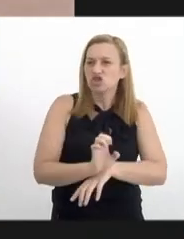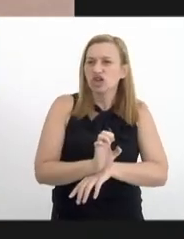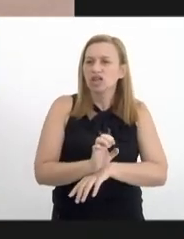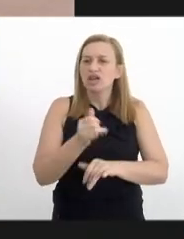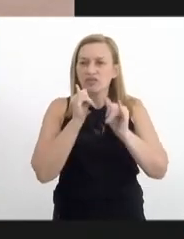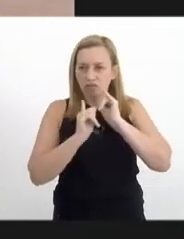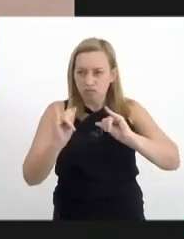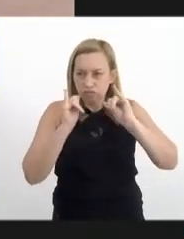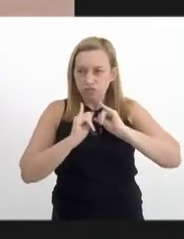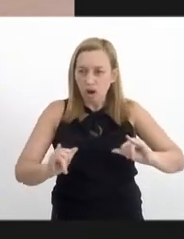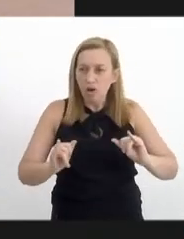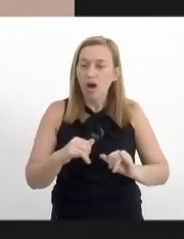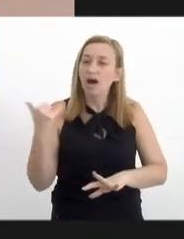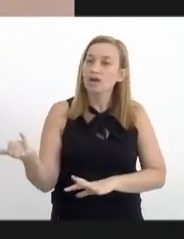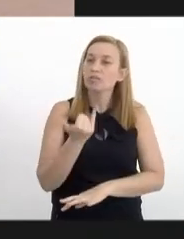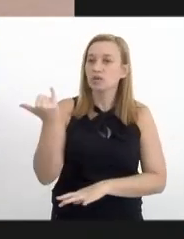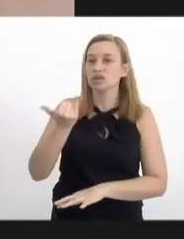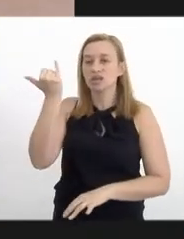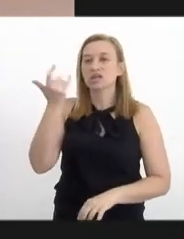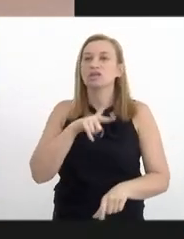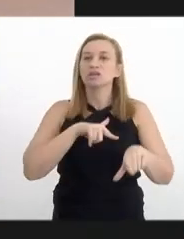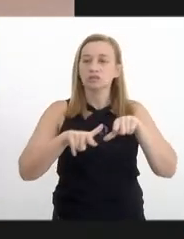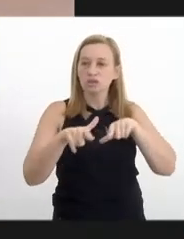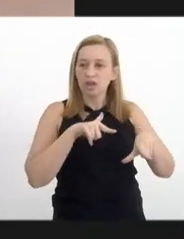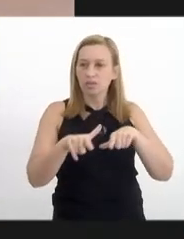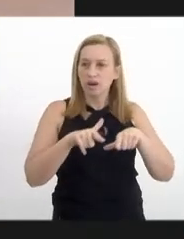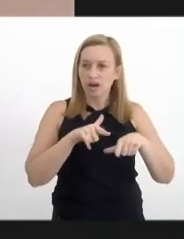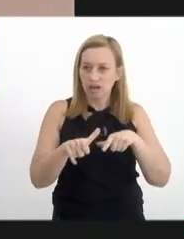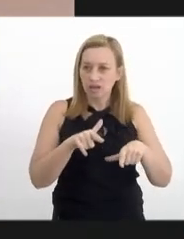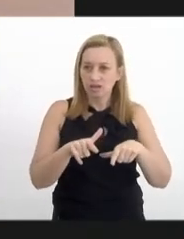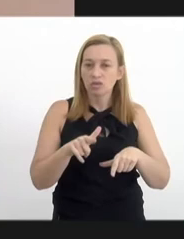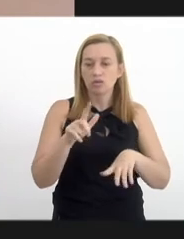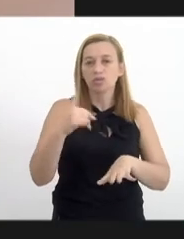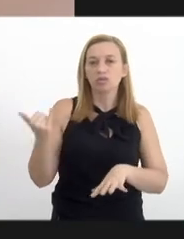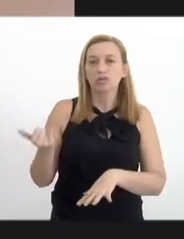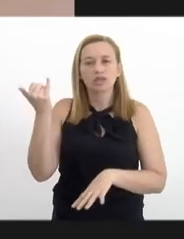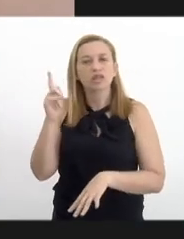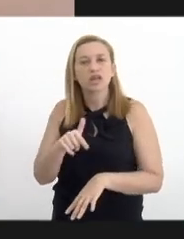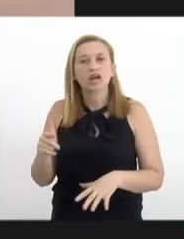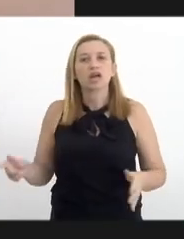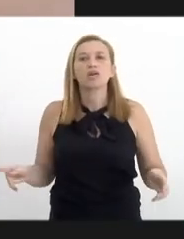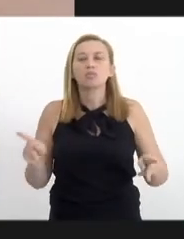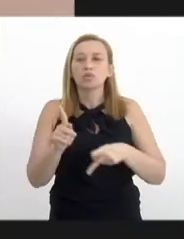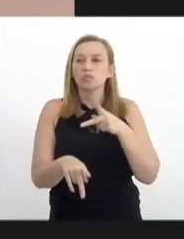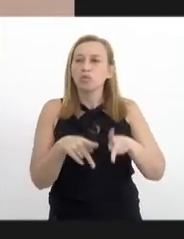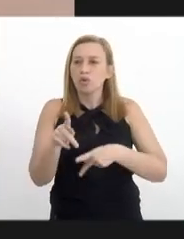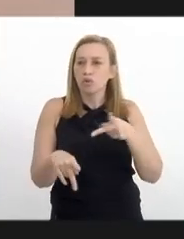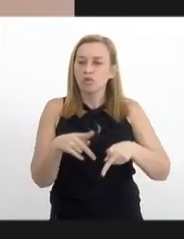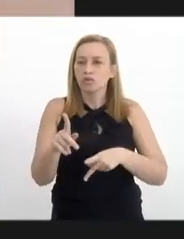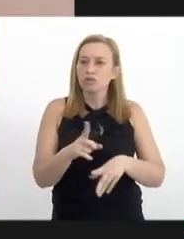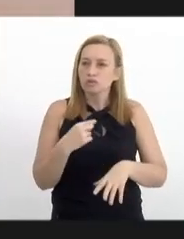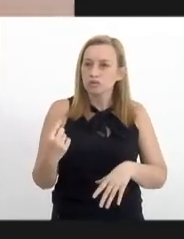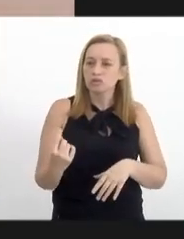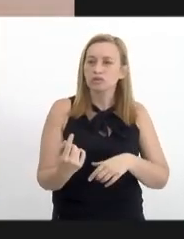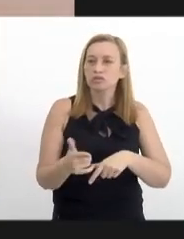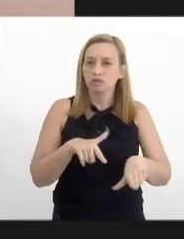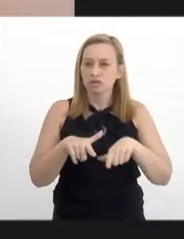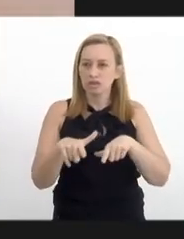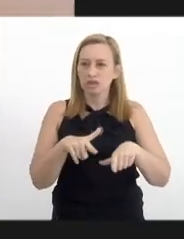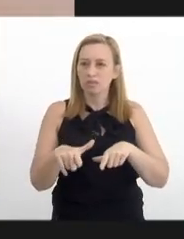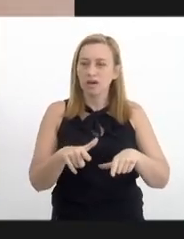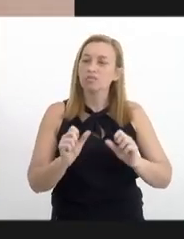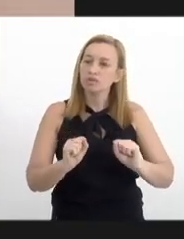divulgação da importância desse trabalho e do quão relevante é para a população o serviço que nós podemos prestar.